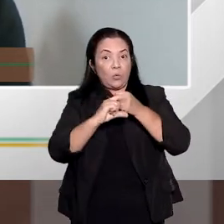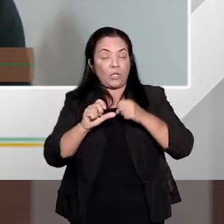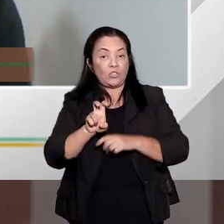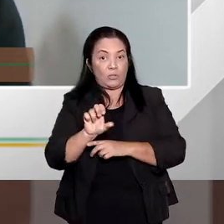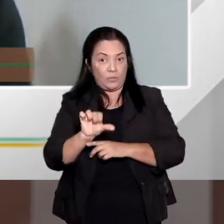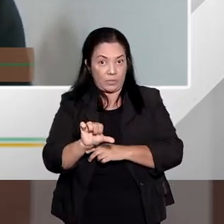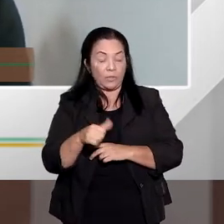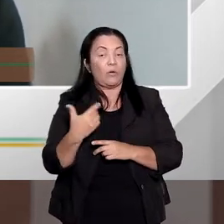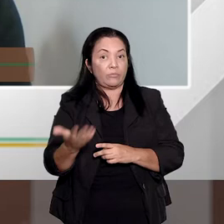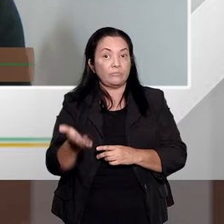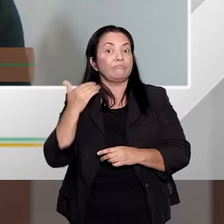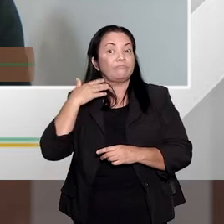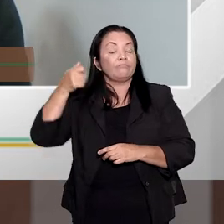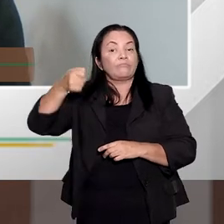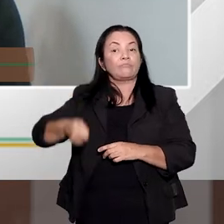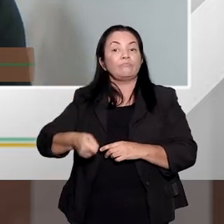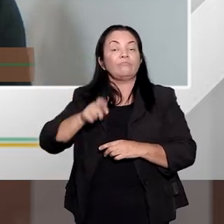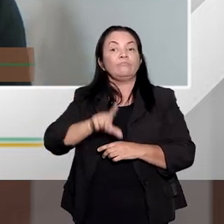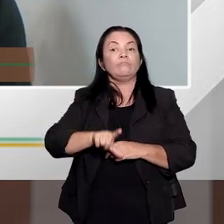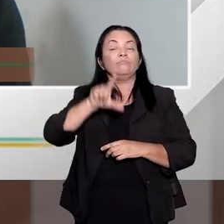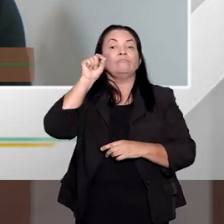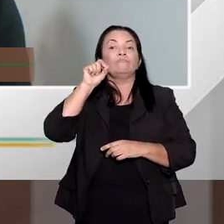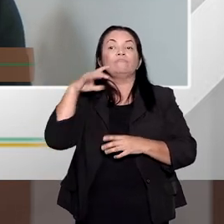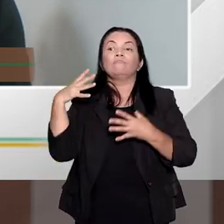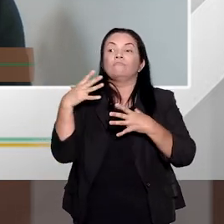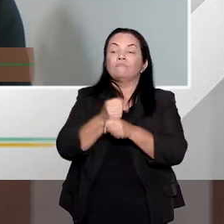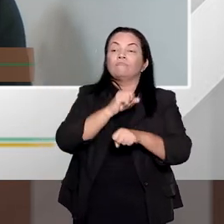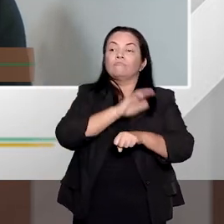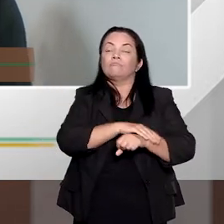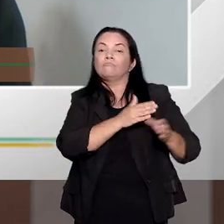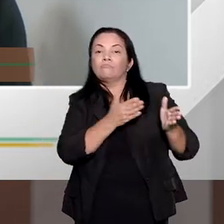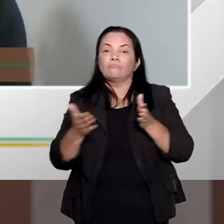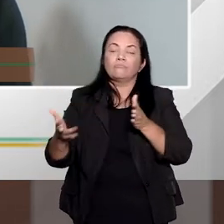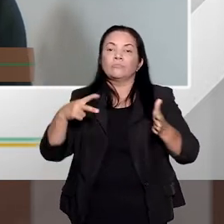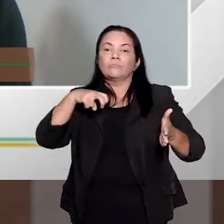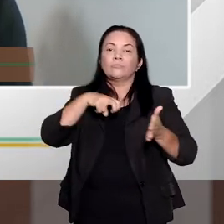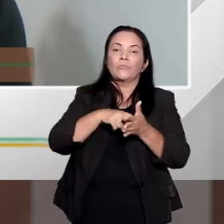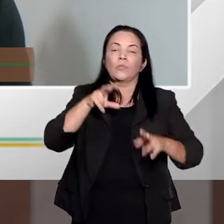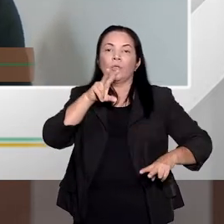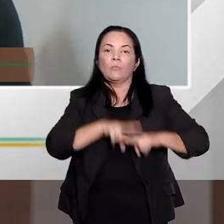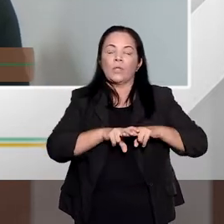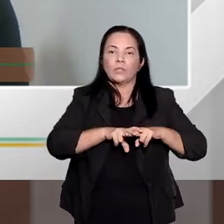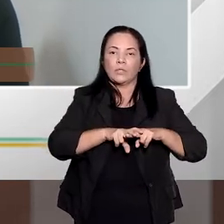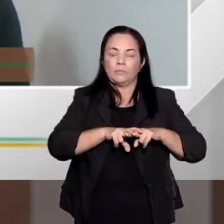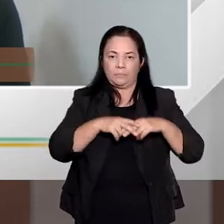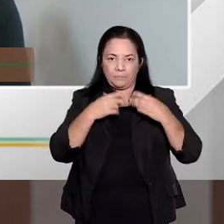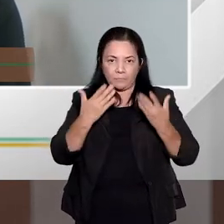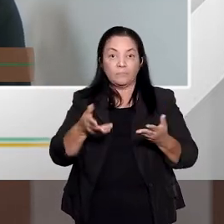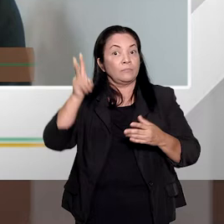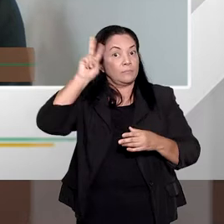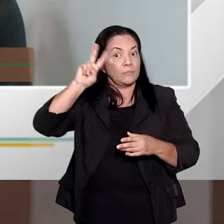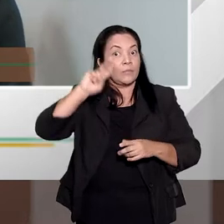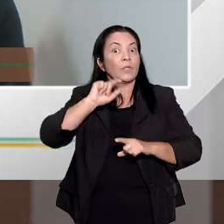ele vai fixar a pena base, que é o ponto de partida. Então, tem que ter um ponto de partida. Lembrando que,